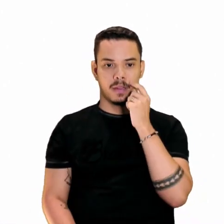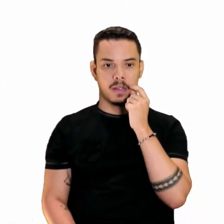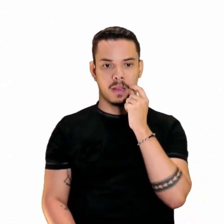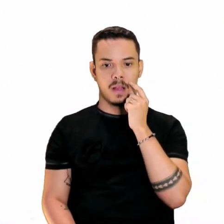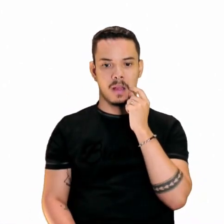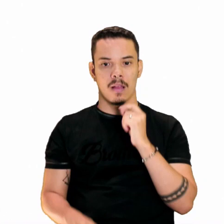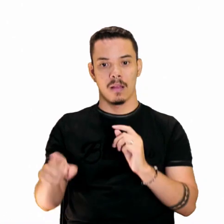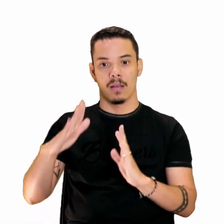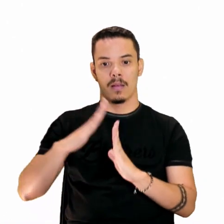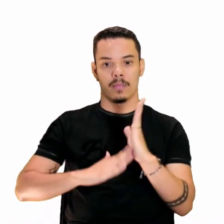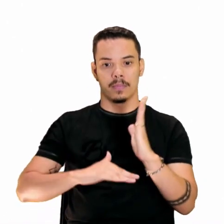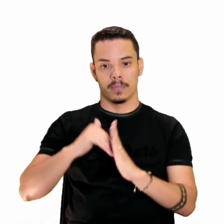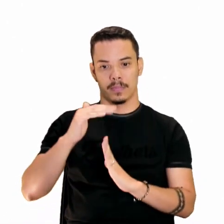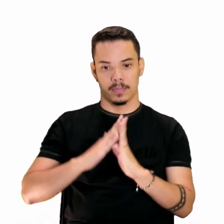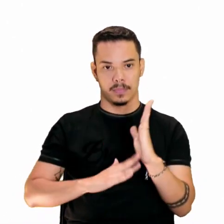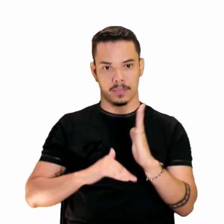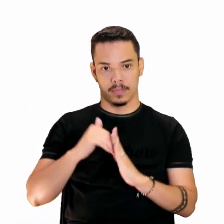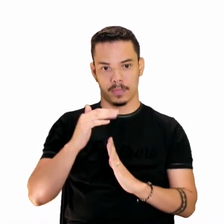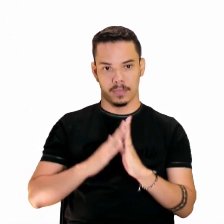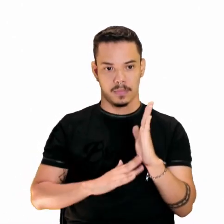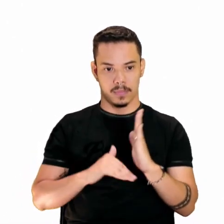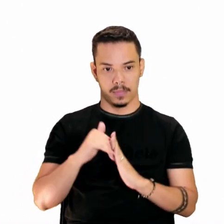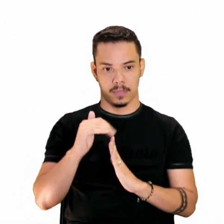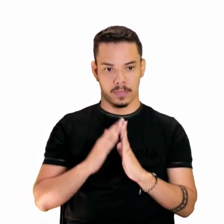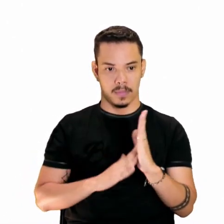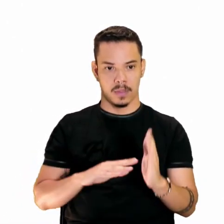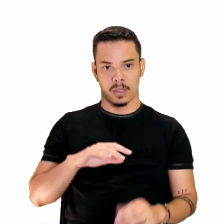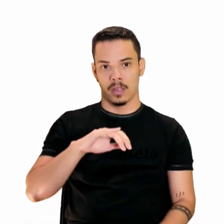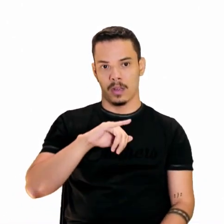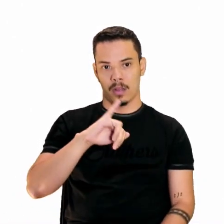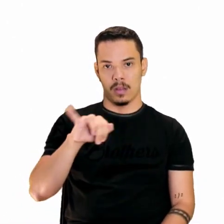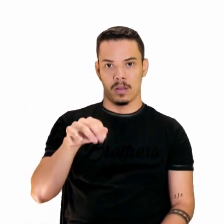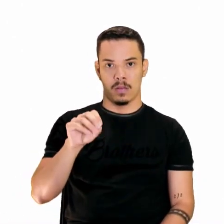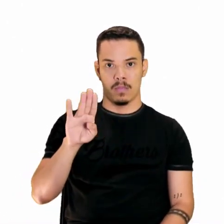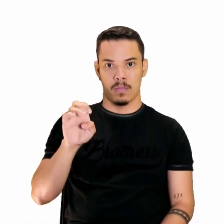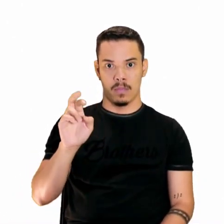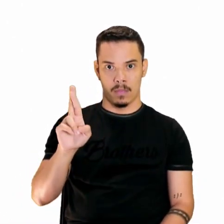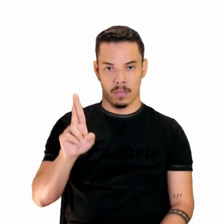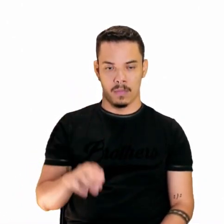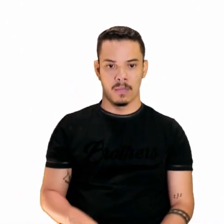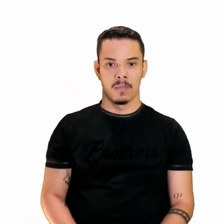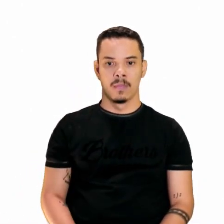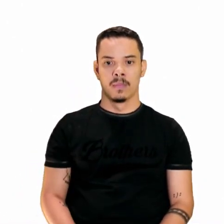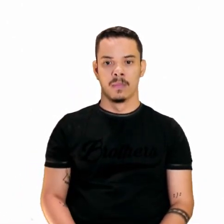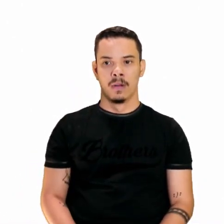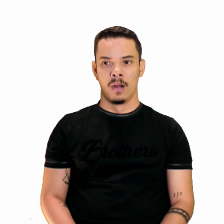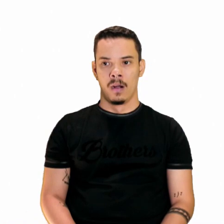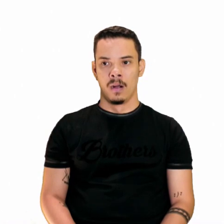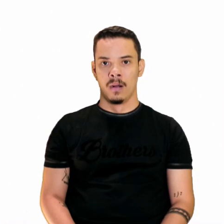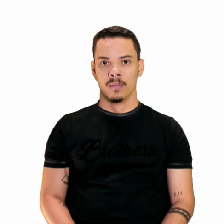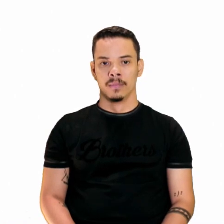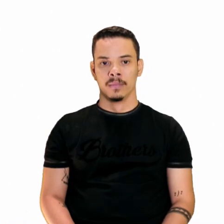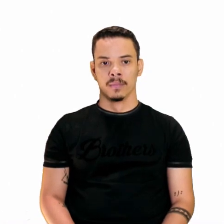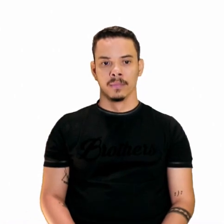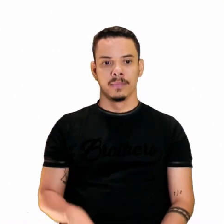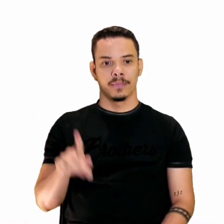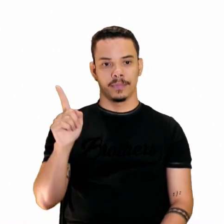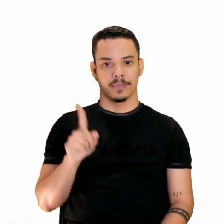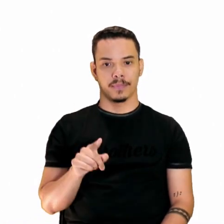é uma pintura de Jober, né? Aqui, colocar o texto 1, certo? Que é aí a